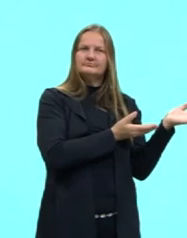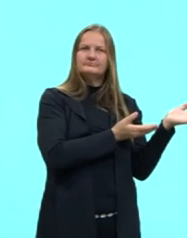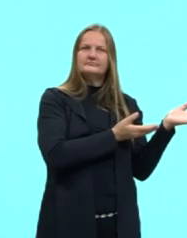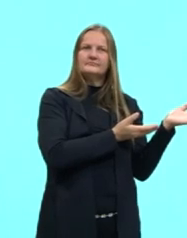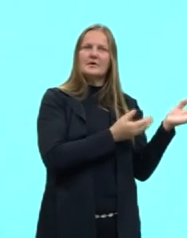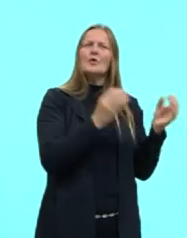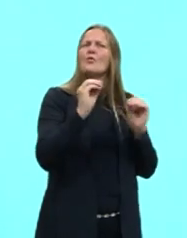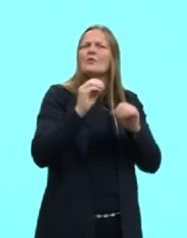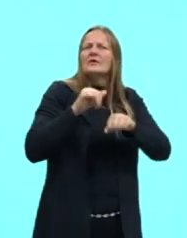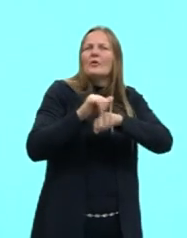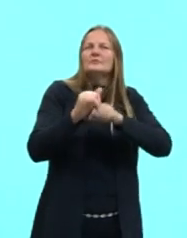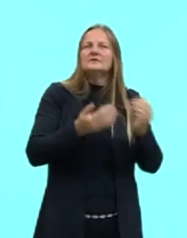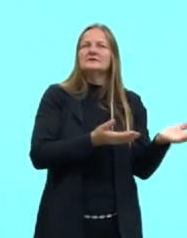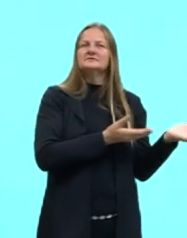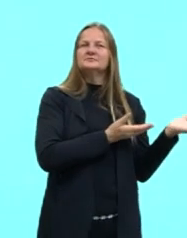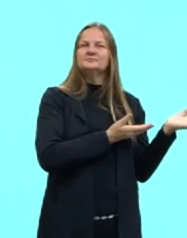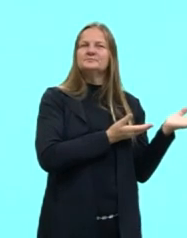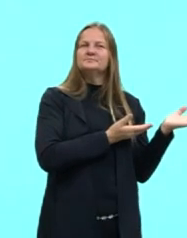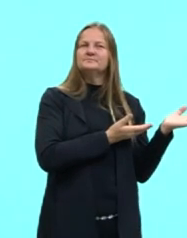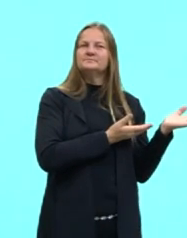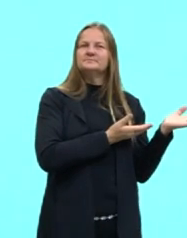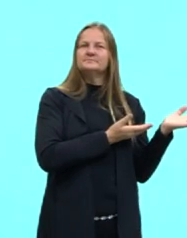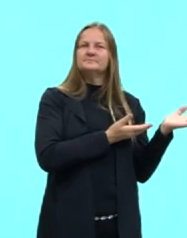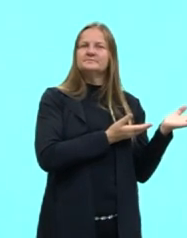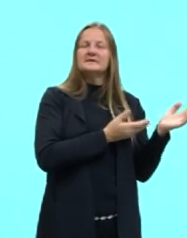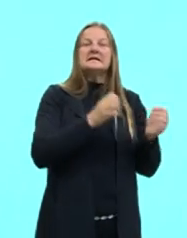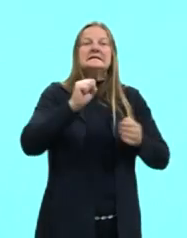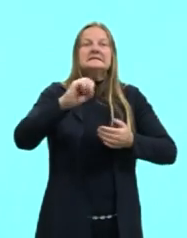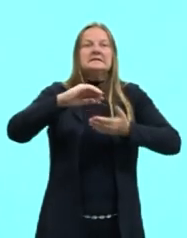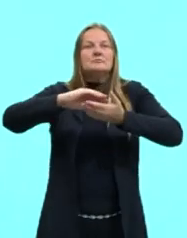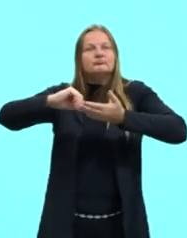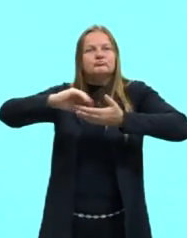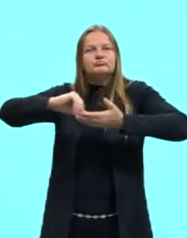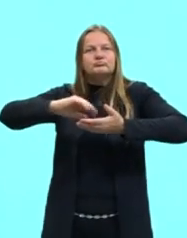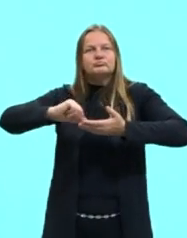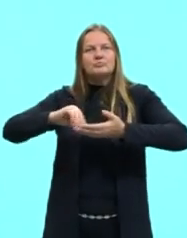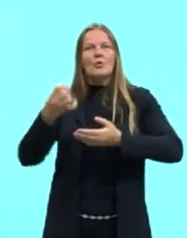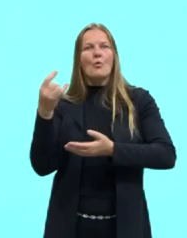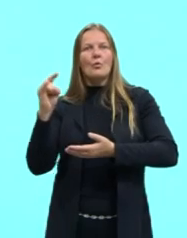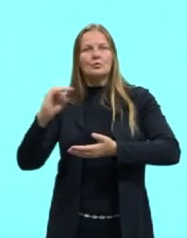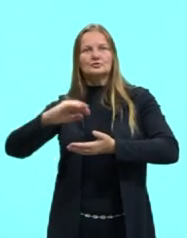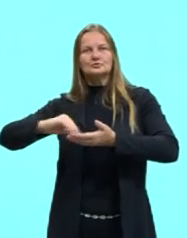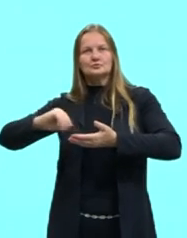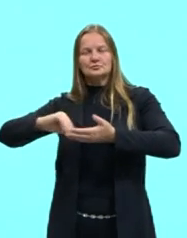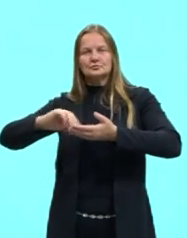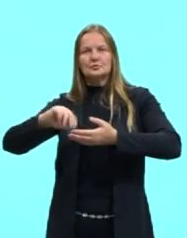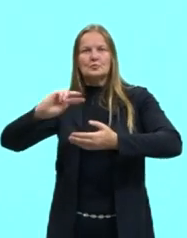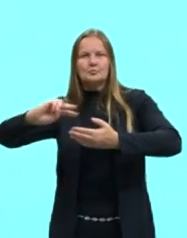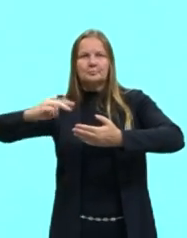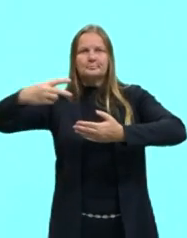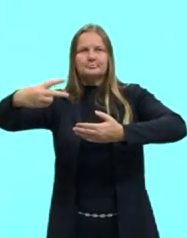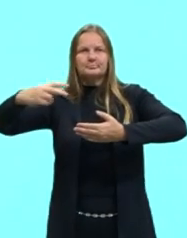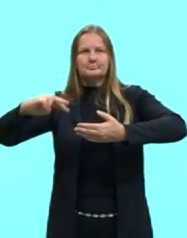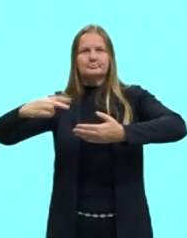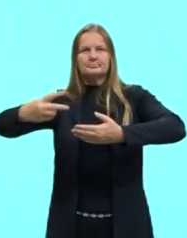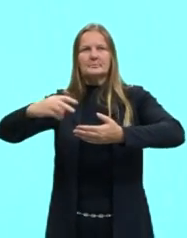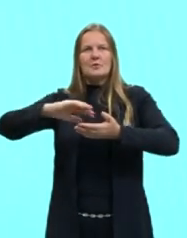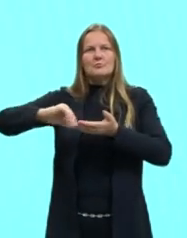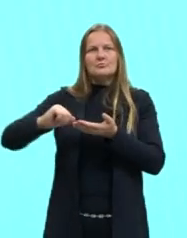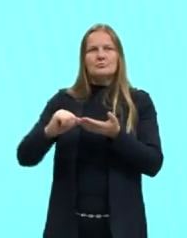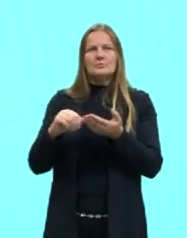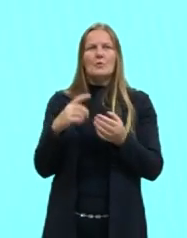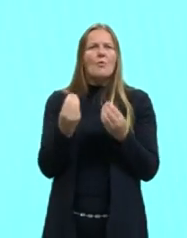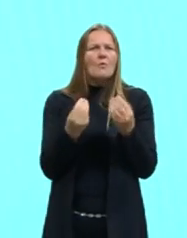acontece, gente? Se a gente retira esse último termo aqui que eu estava falando ao quadrado, a gente vai voltar